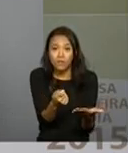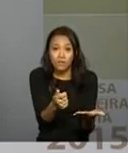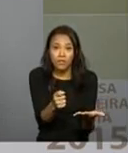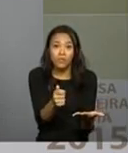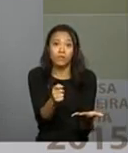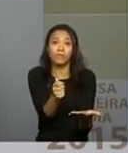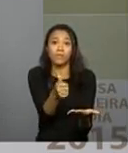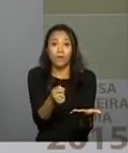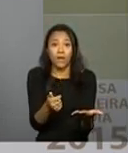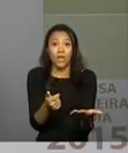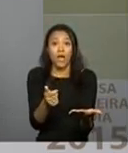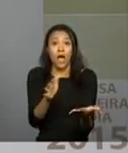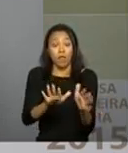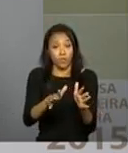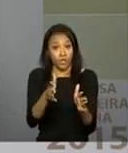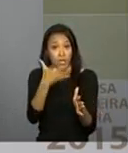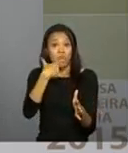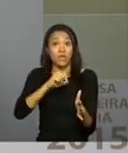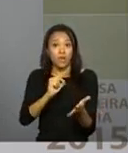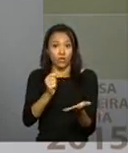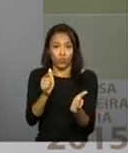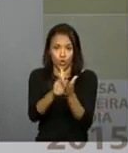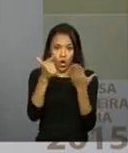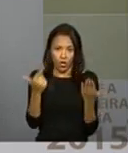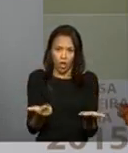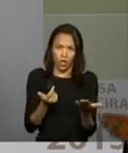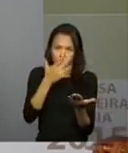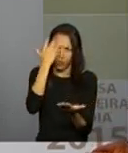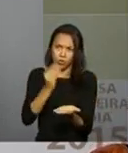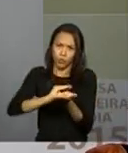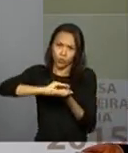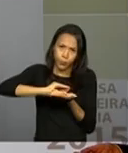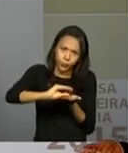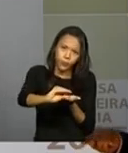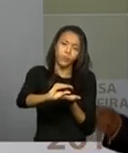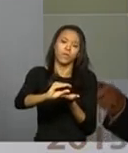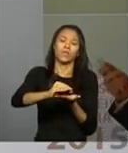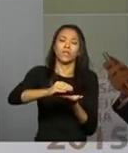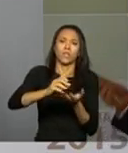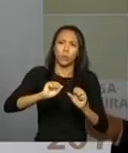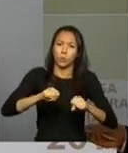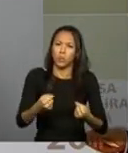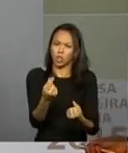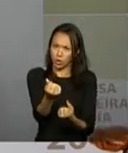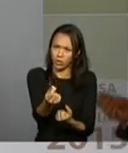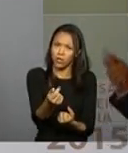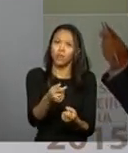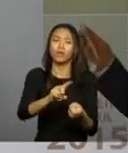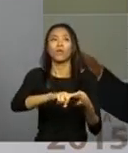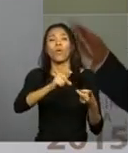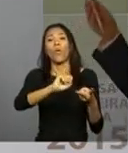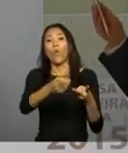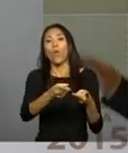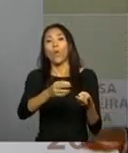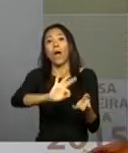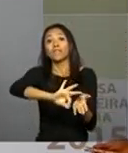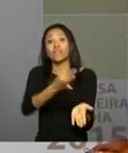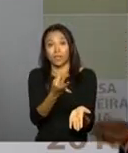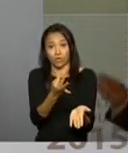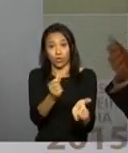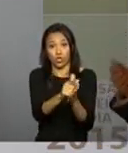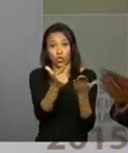seja, apesar dos investimentos que todos os jornais brasileiros estão fazendo em suas redes digitais, apesar das assinaturas, e apesar do